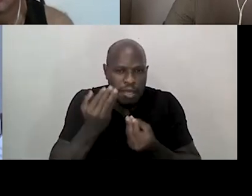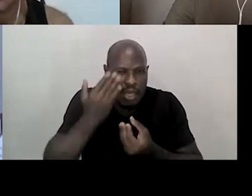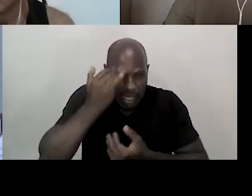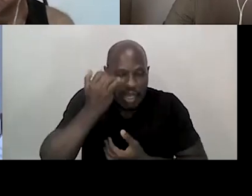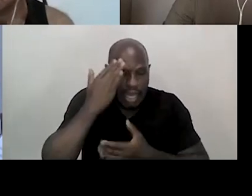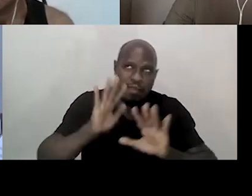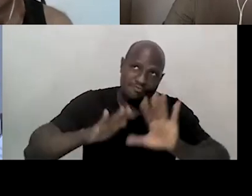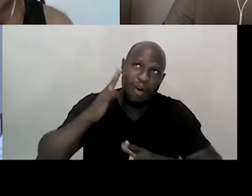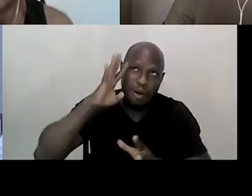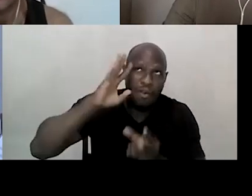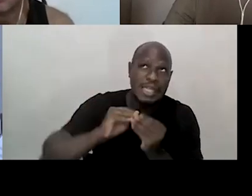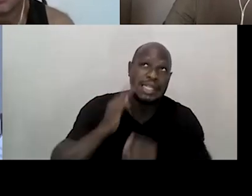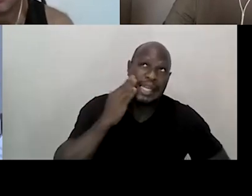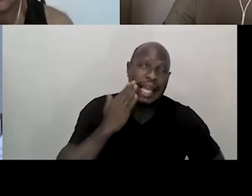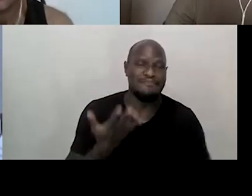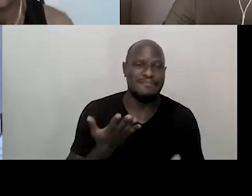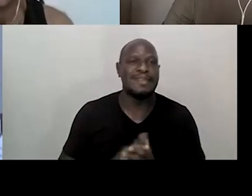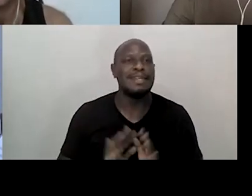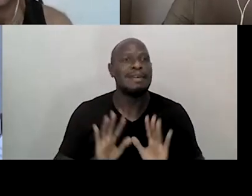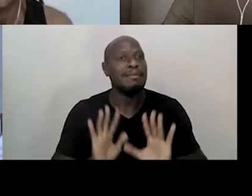eu saiba, mas